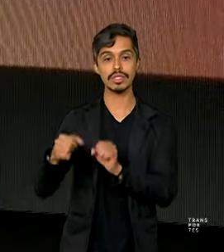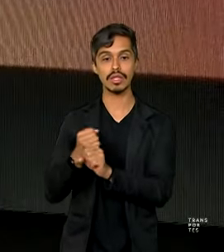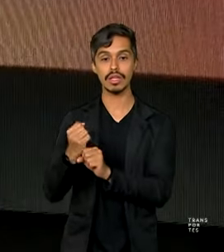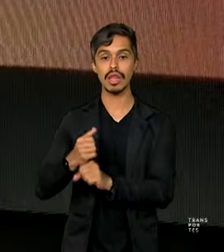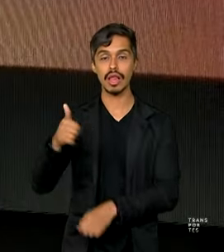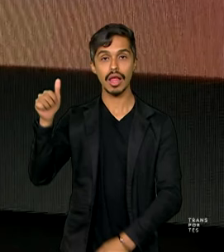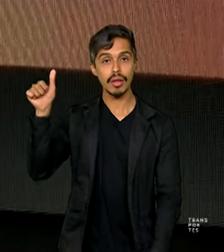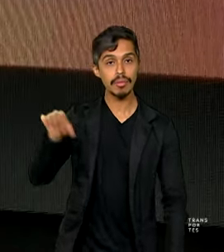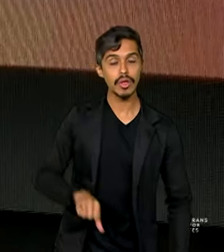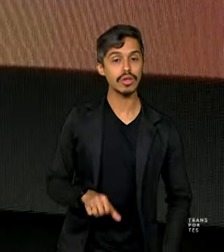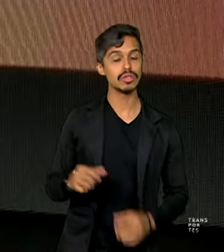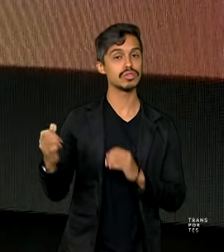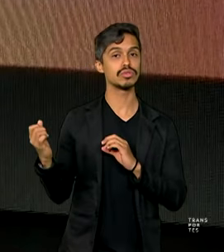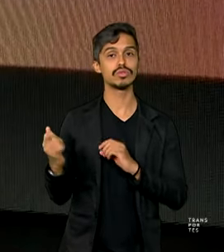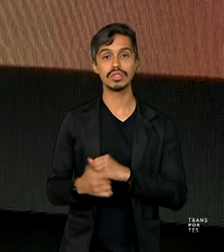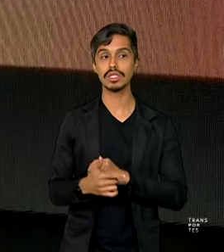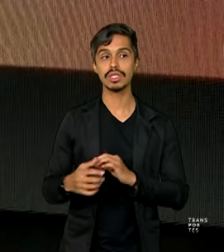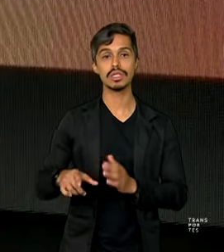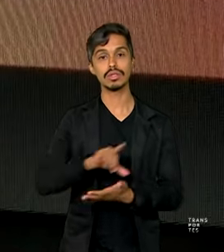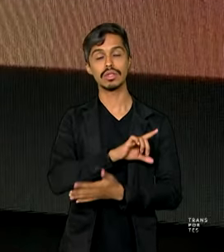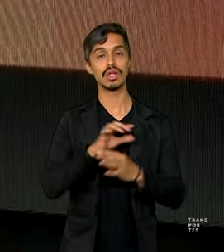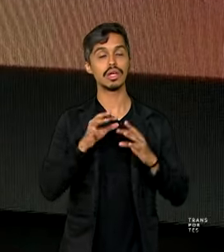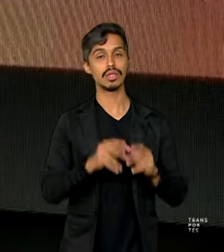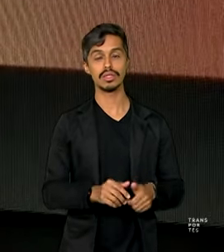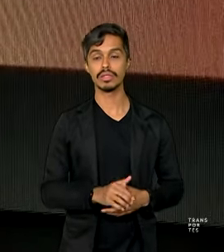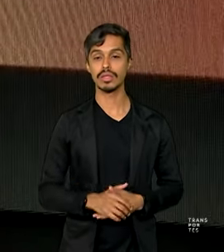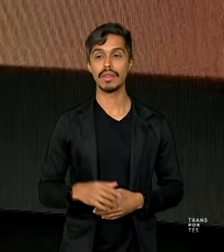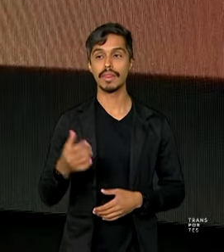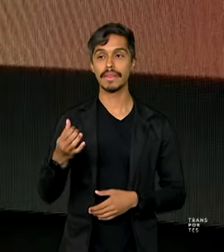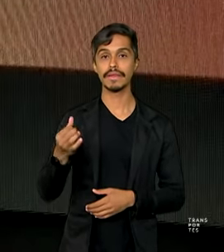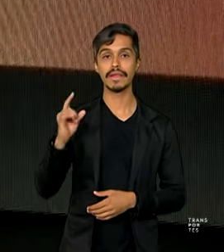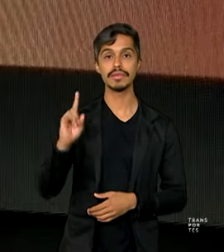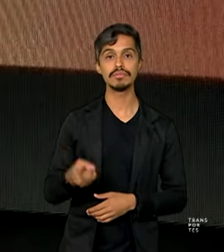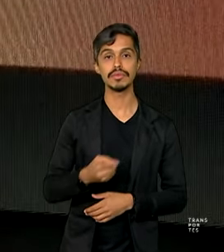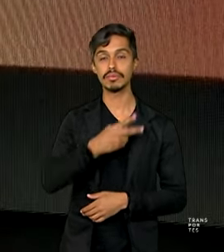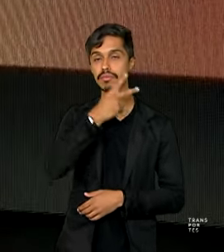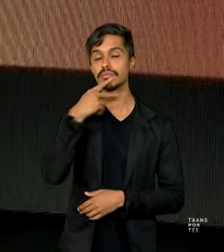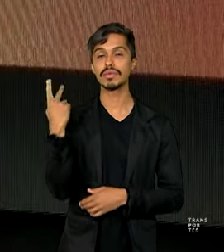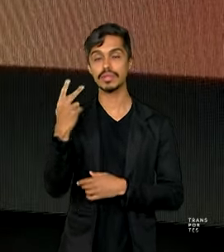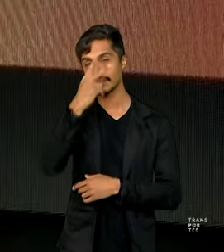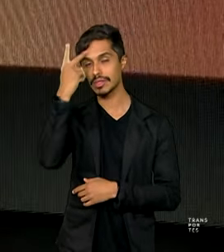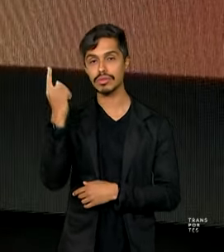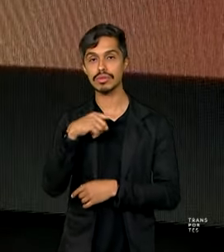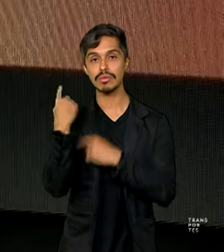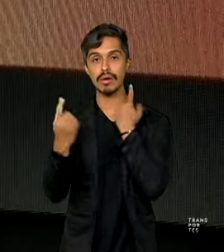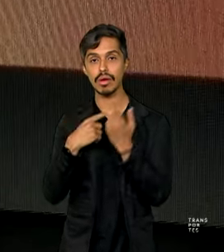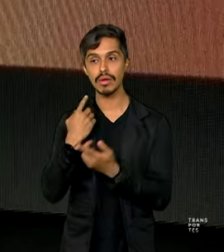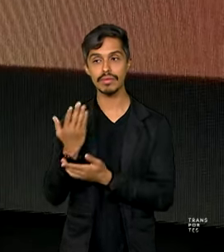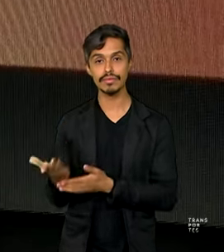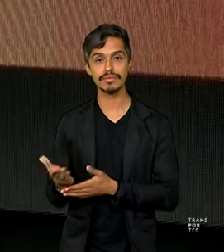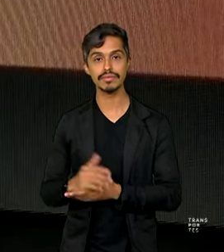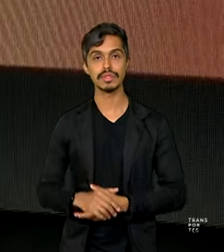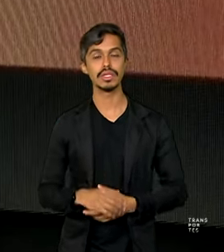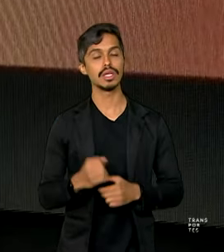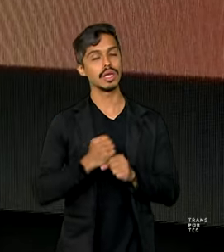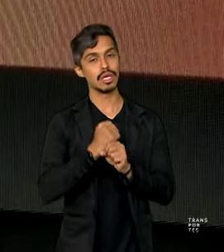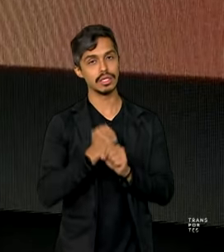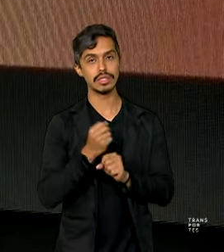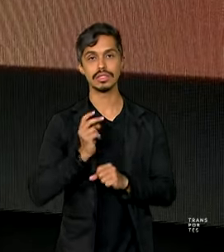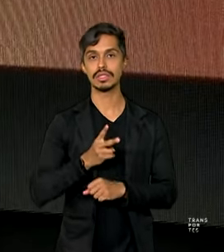a pior de todos os tempos, a gente teve 6 mil óbitos. E todos os anos, a gente perde